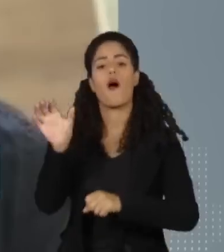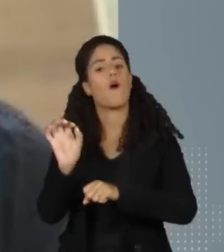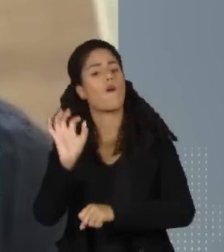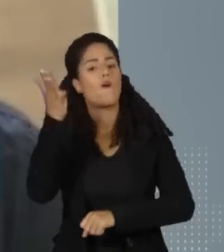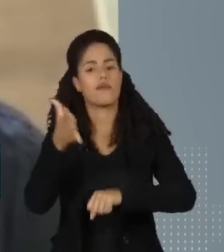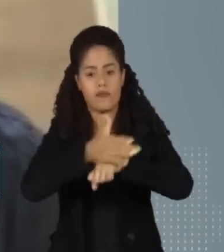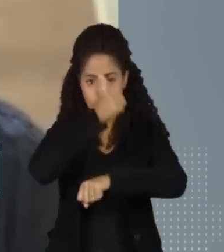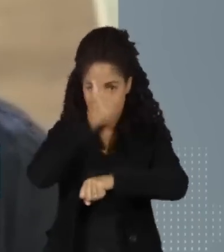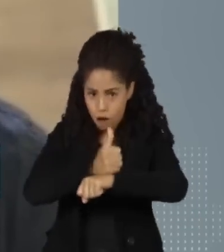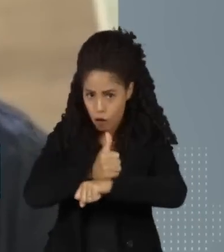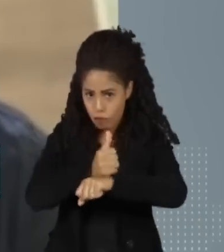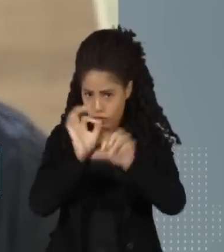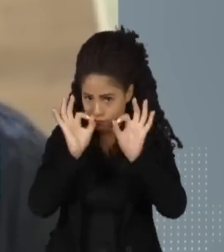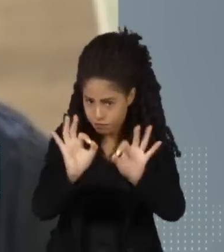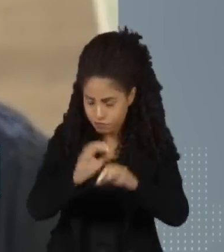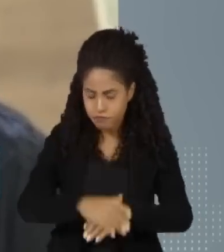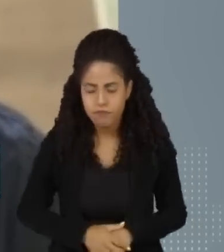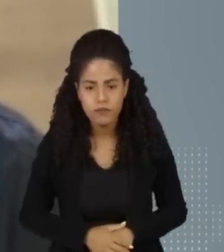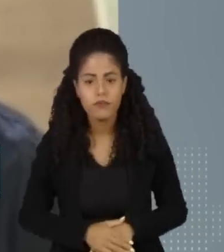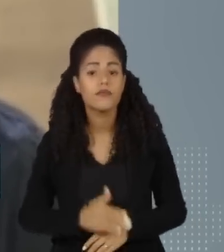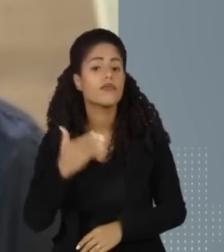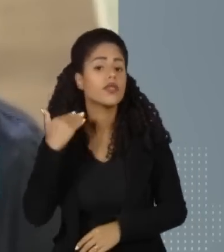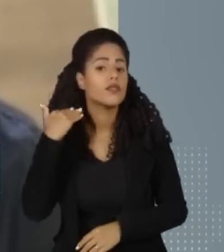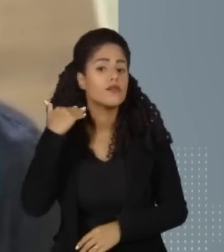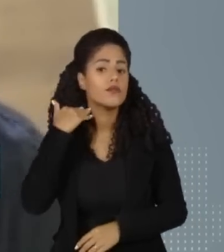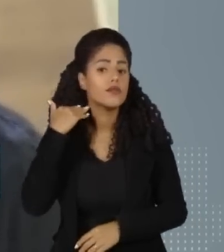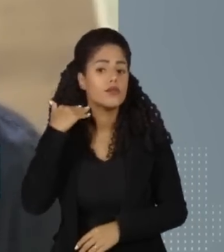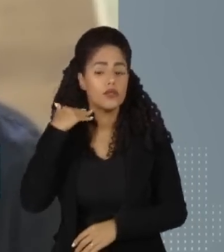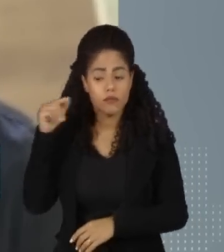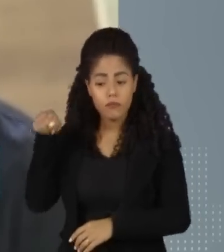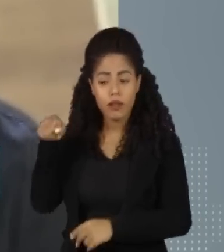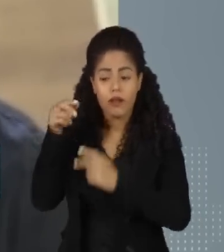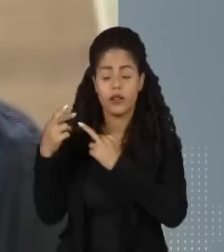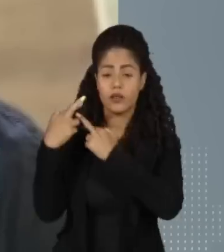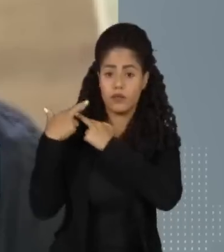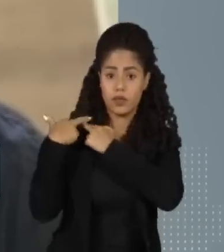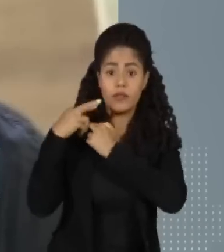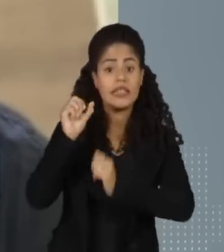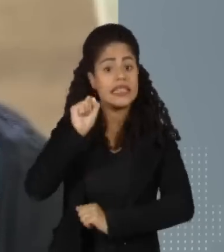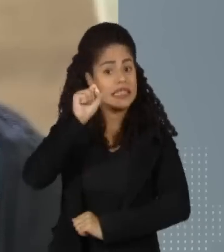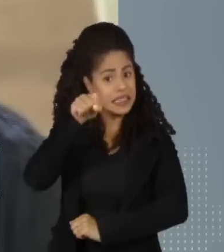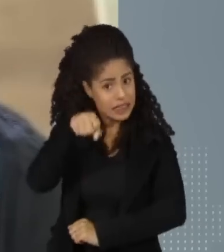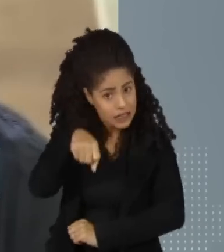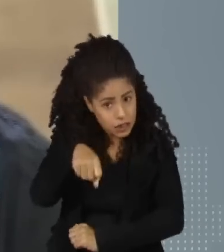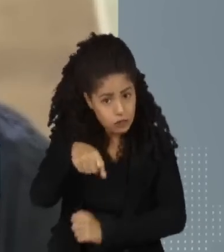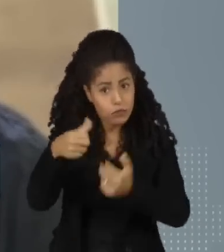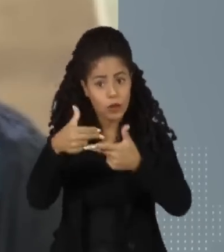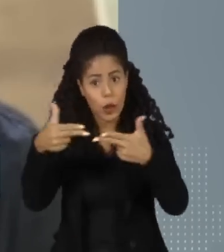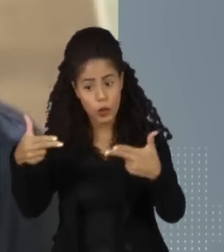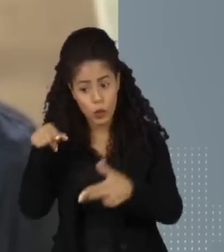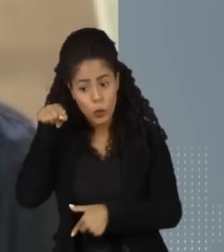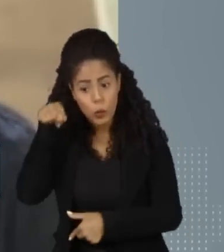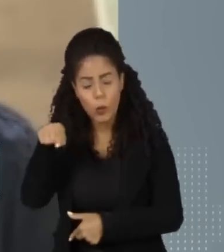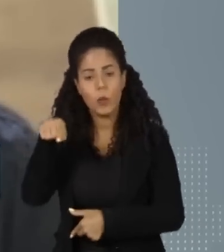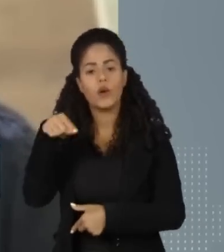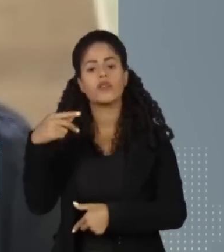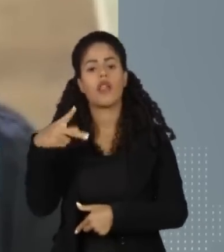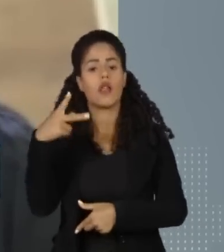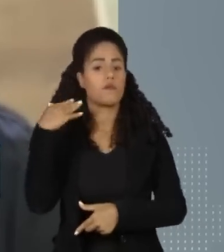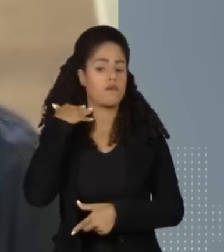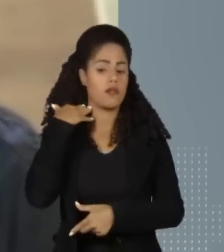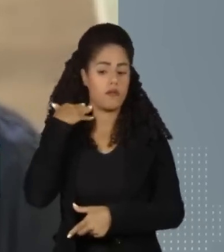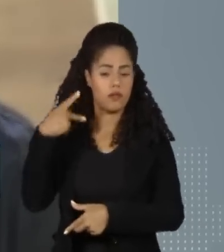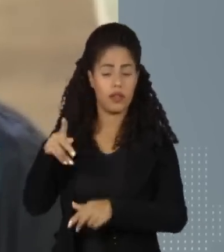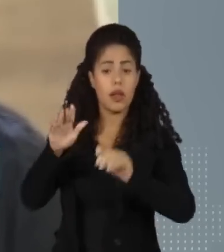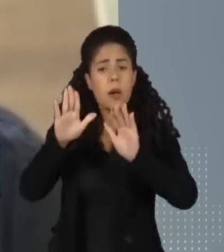delegacia. Em regra, os bancos têm responsabilidade objetiva pelos fortuitos que ocorrem dentro das suas instituições,